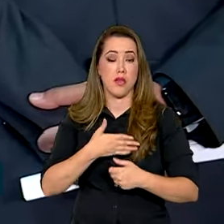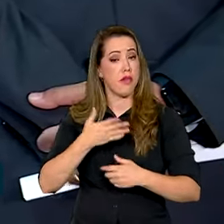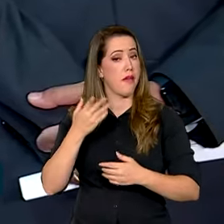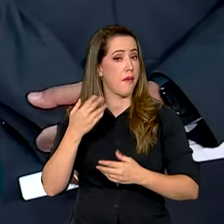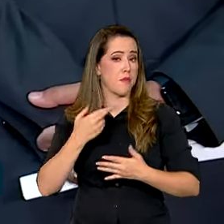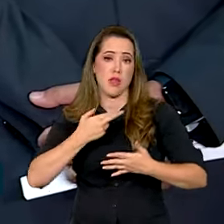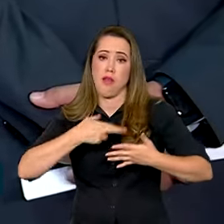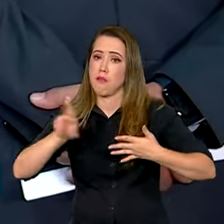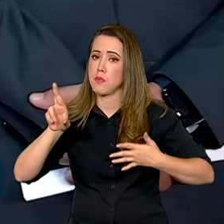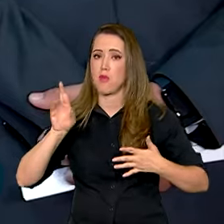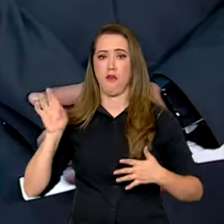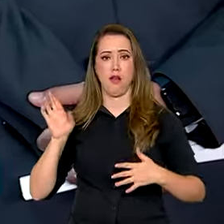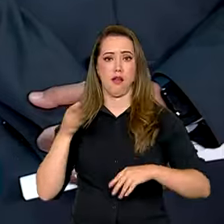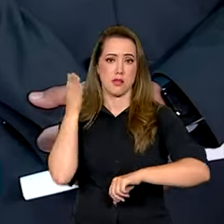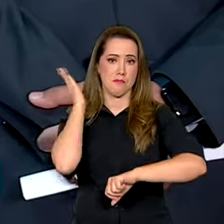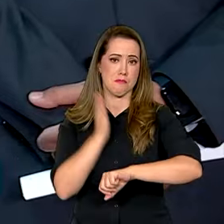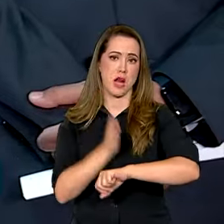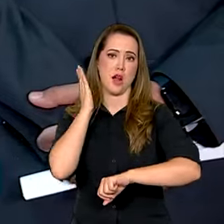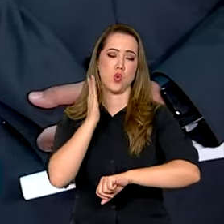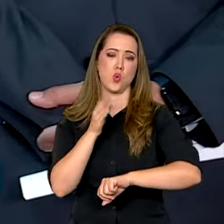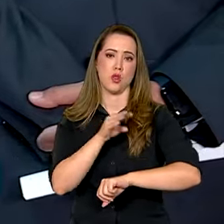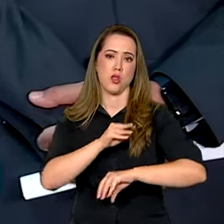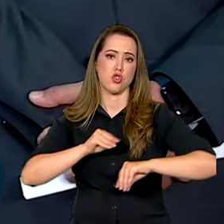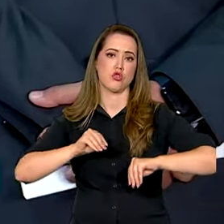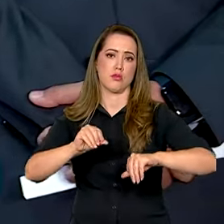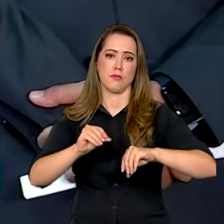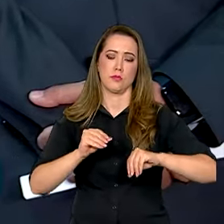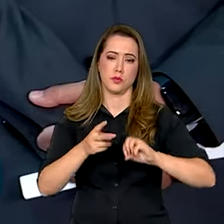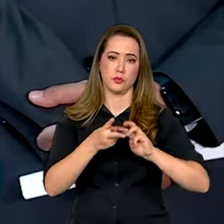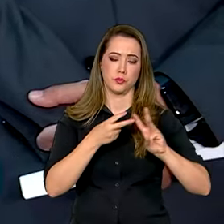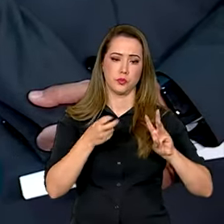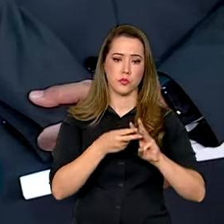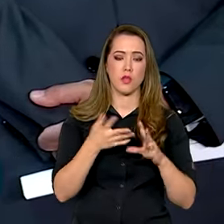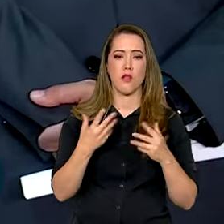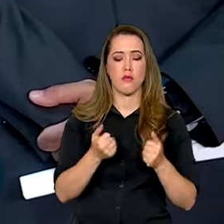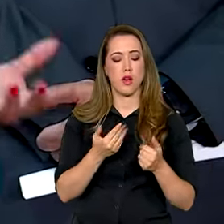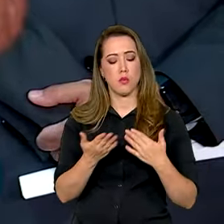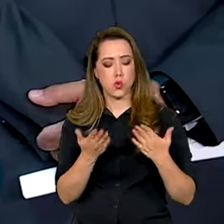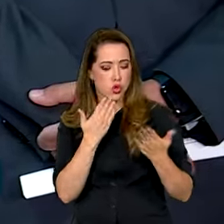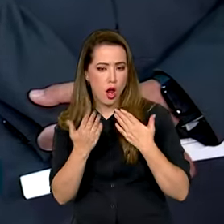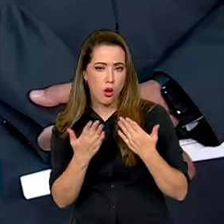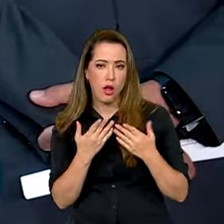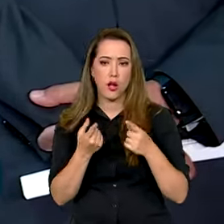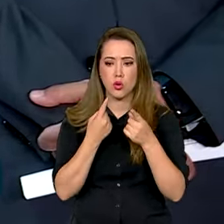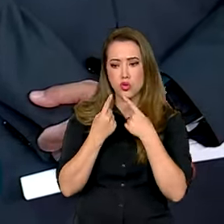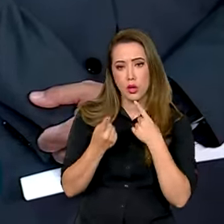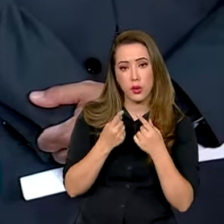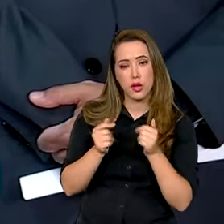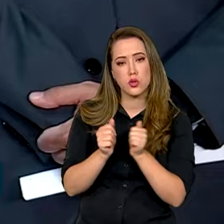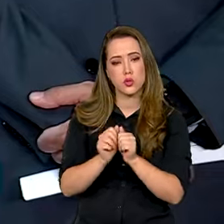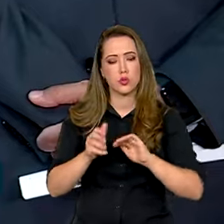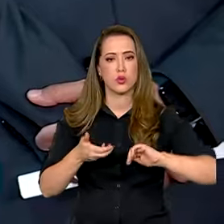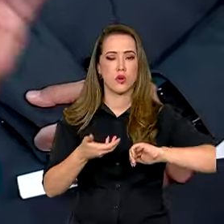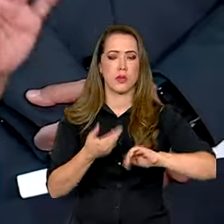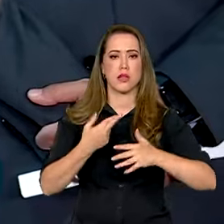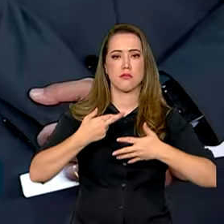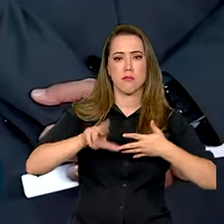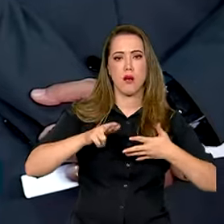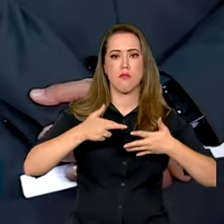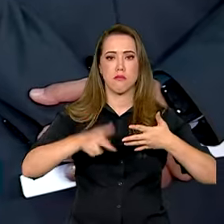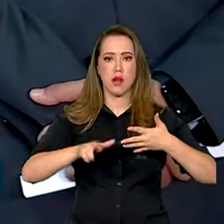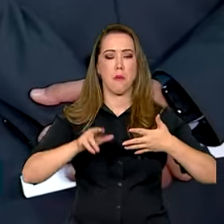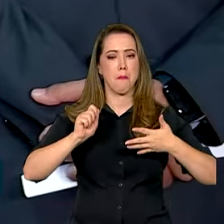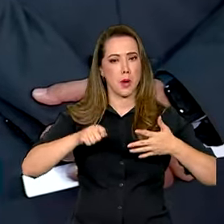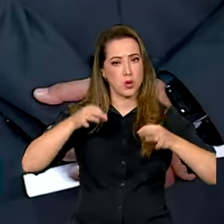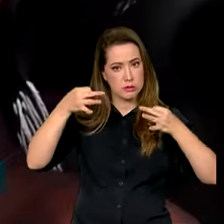articulação, promovendo os diálogos necessários com o Congresso Nacional para que todos esses vetos apresentados possam